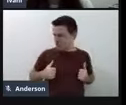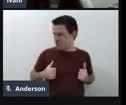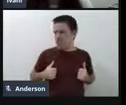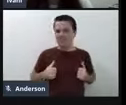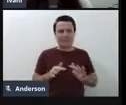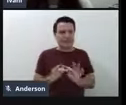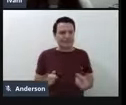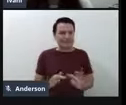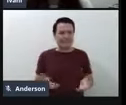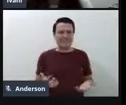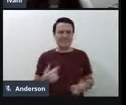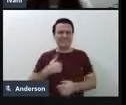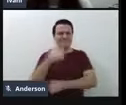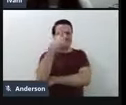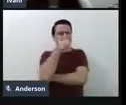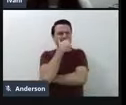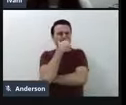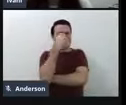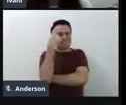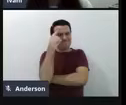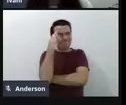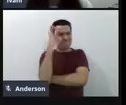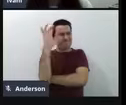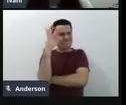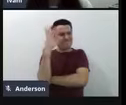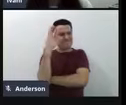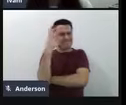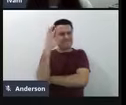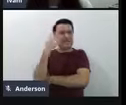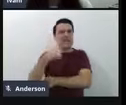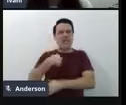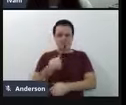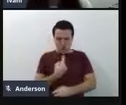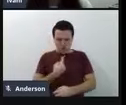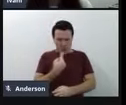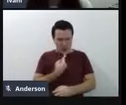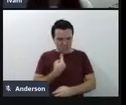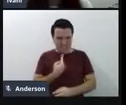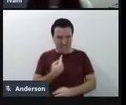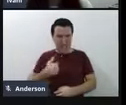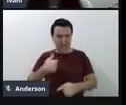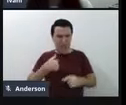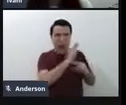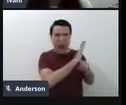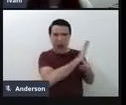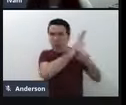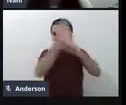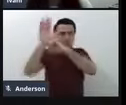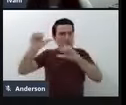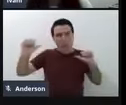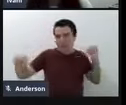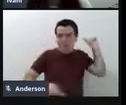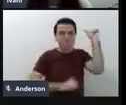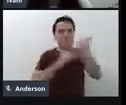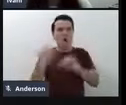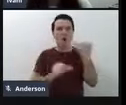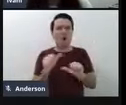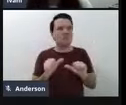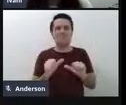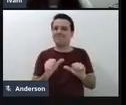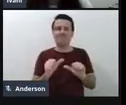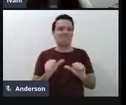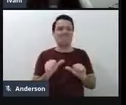forma, certamente eu não vou salvar o mundo sozinha, né, eu preciso de um monte de gente para que a gente possa, de fato, contribuir